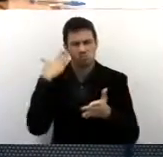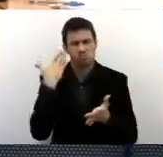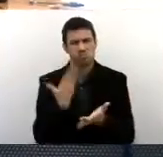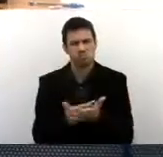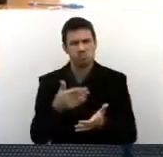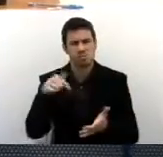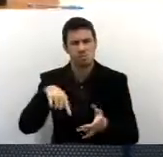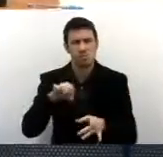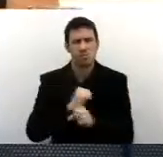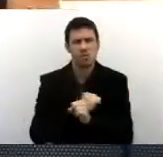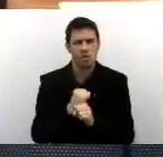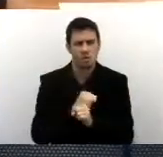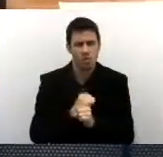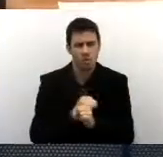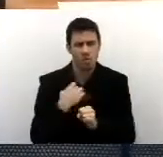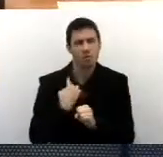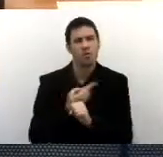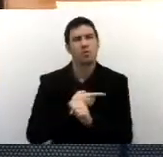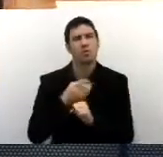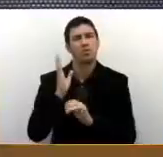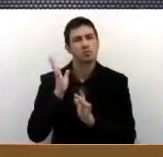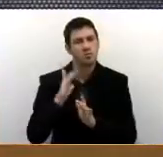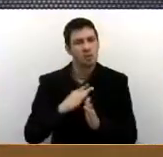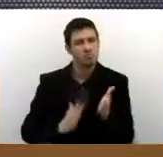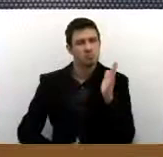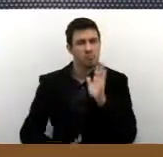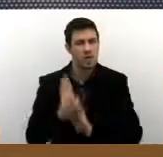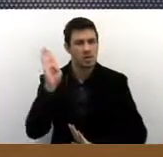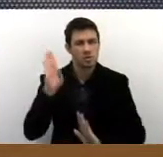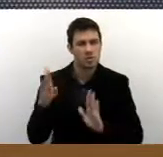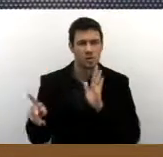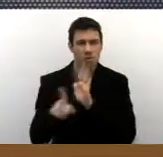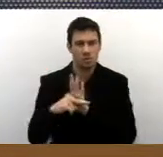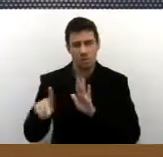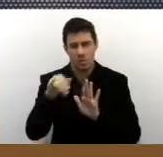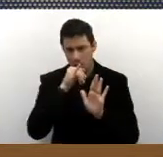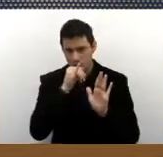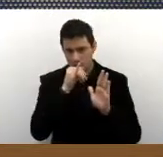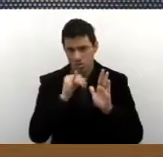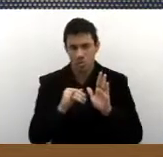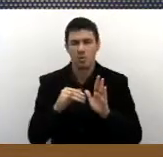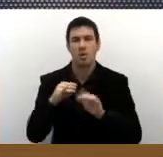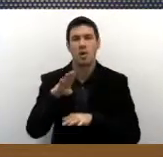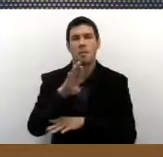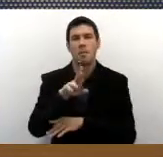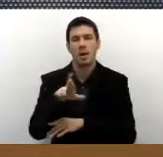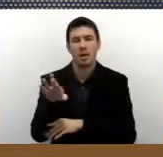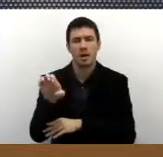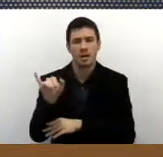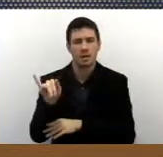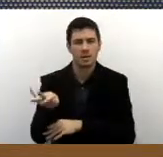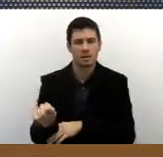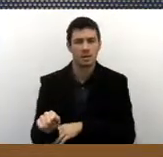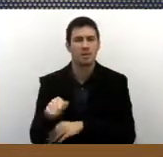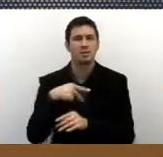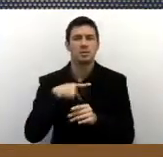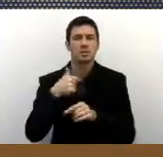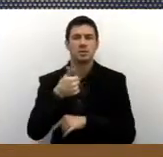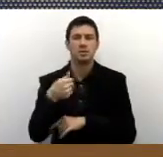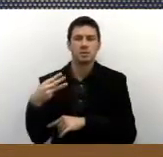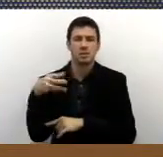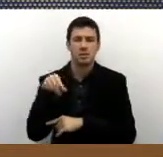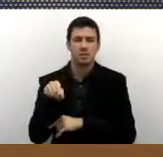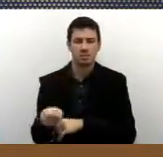acredito que este ano nós já passamos, superamos a barreira dos 13 mil novos empregos